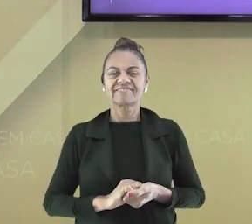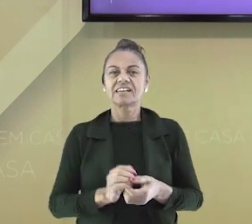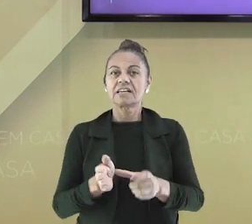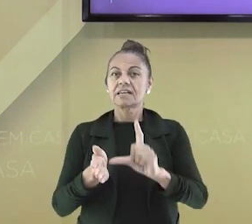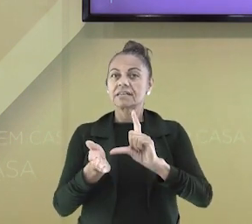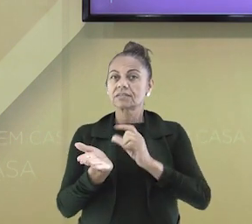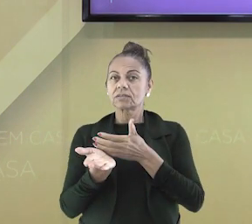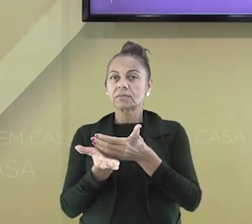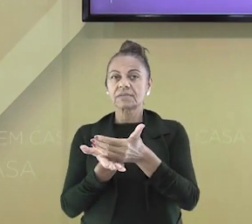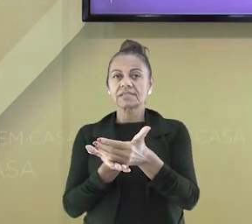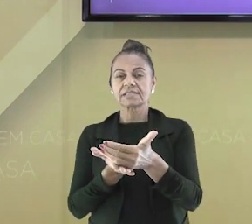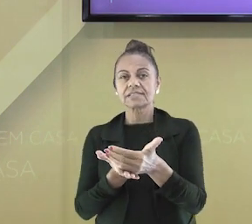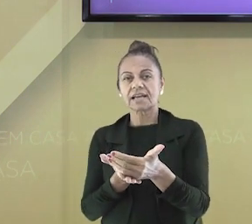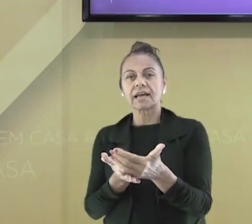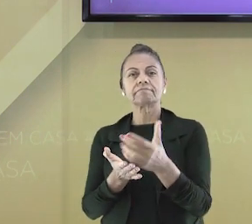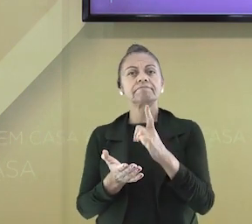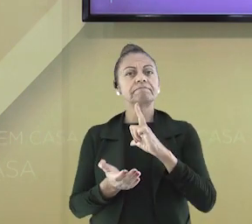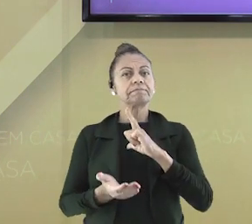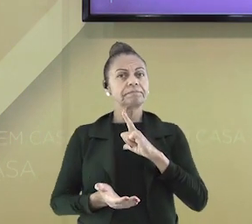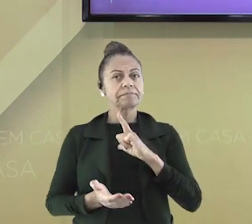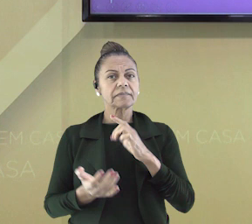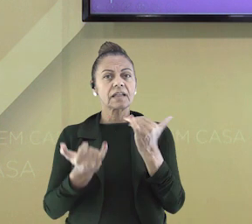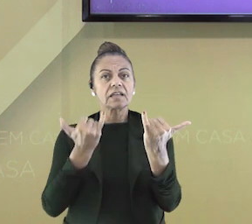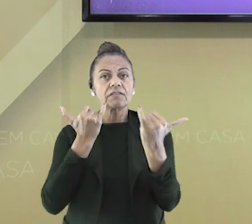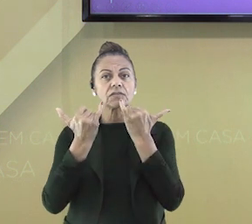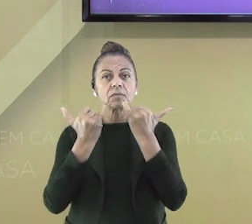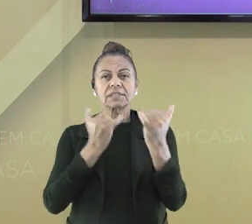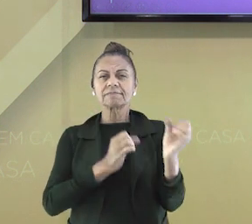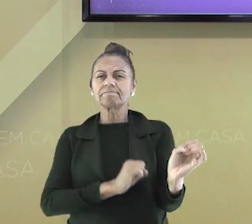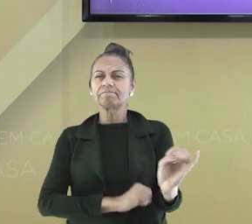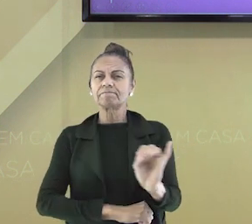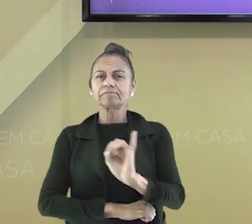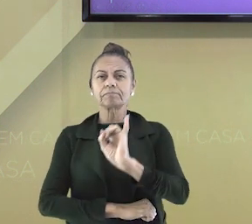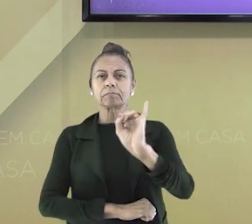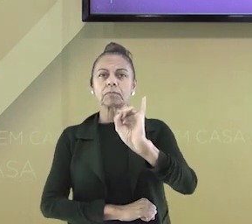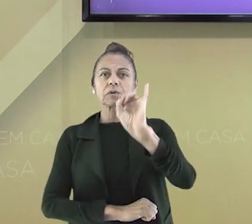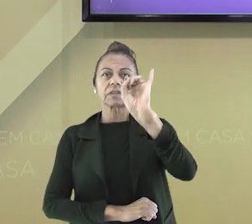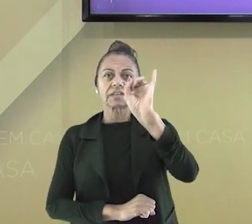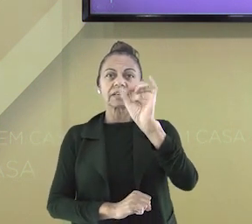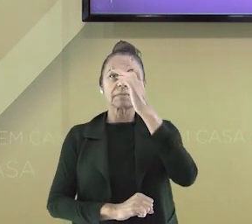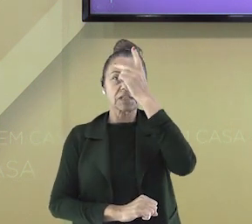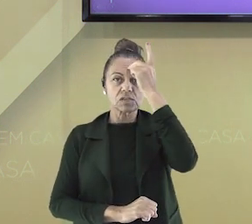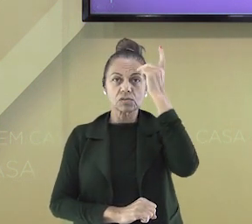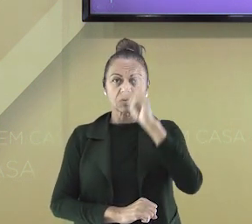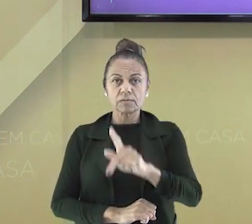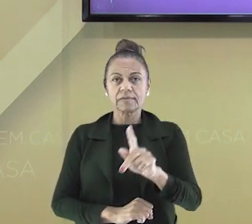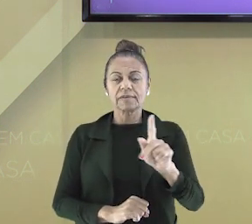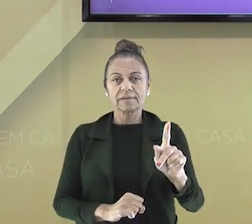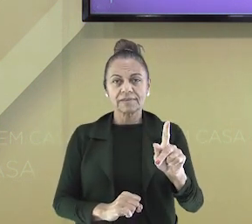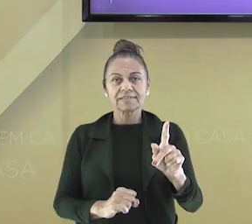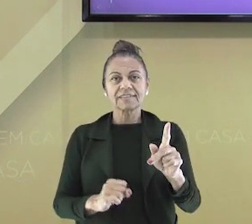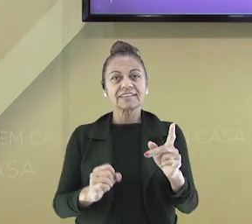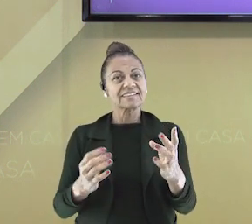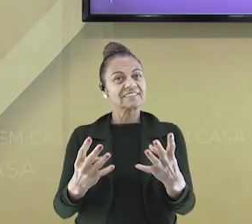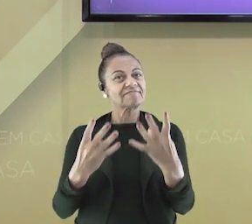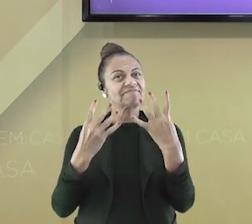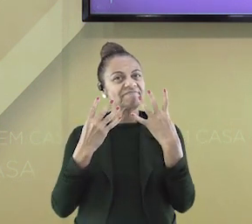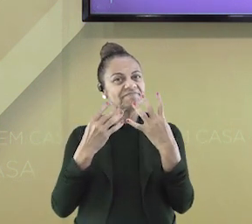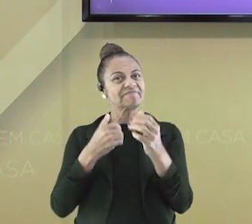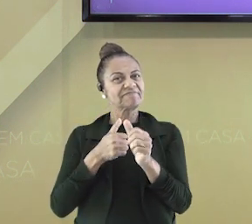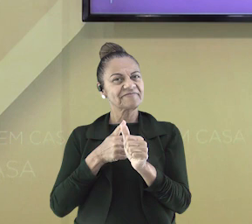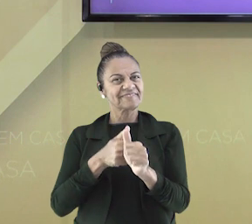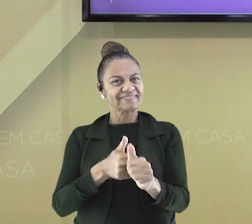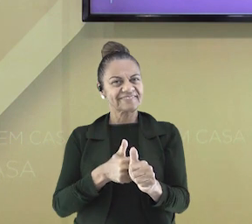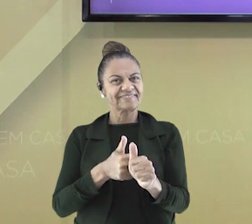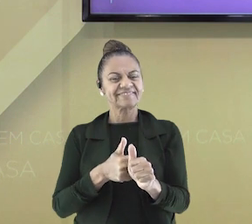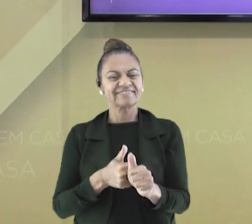Antes de começar, vamos passar algumas informações importantes aos professores e as professoras